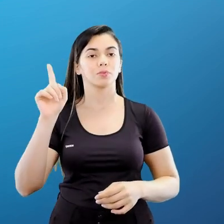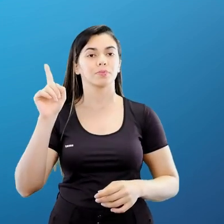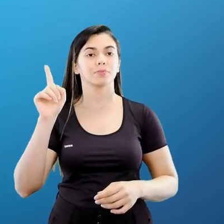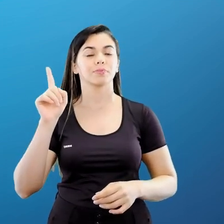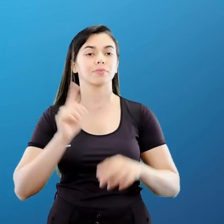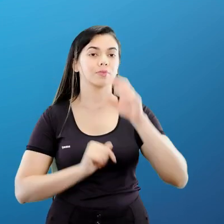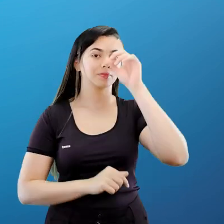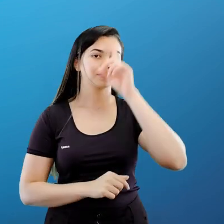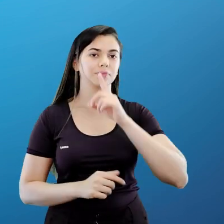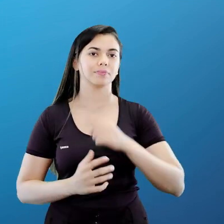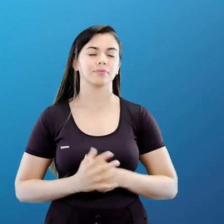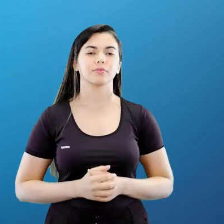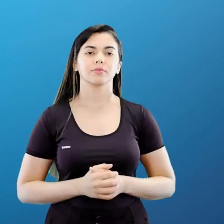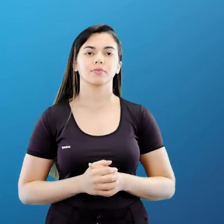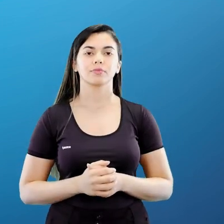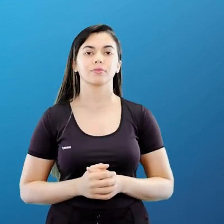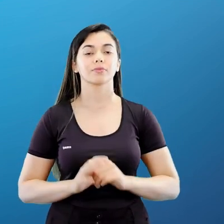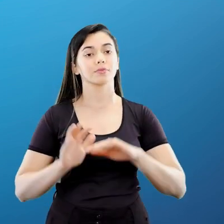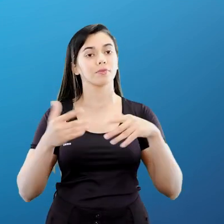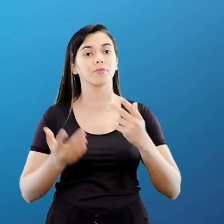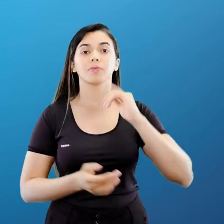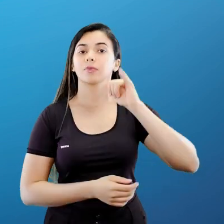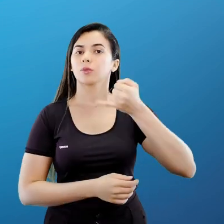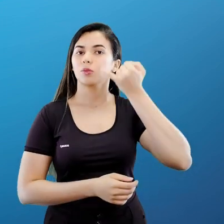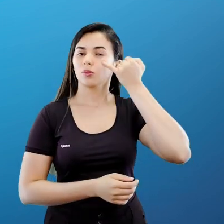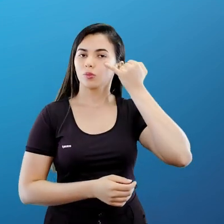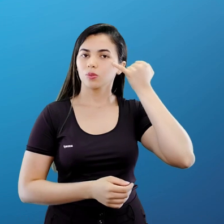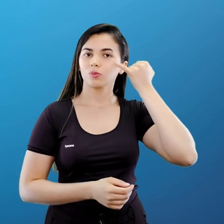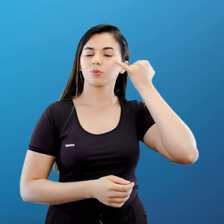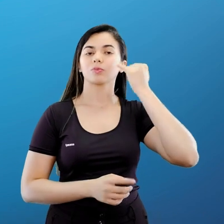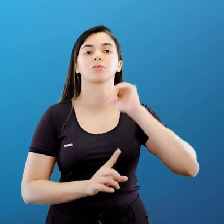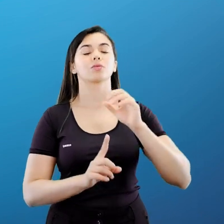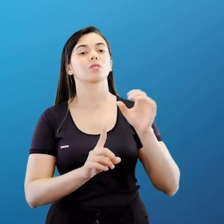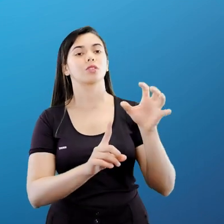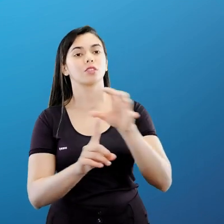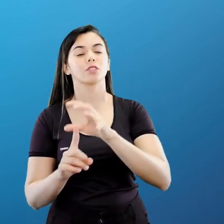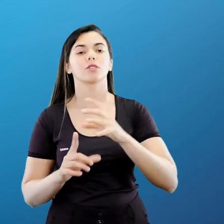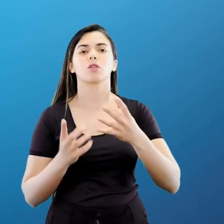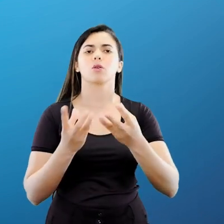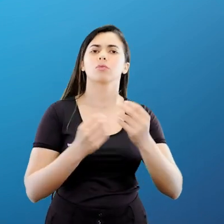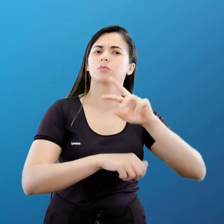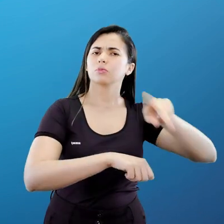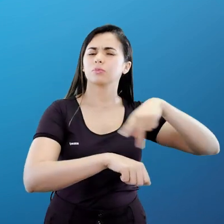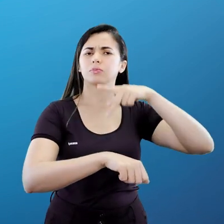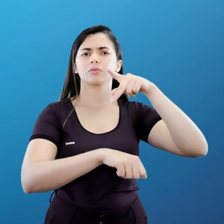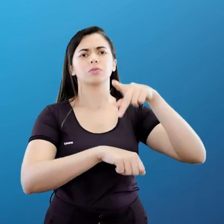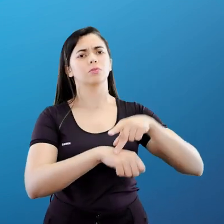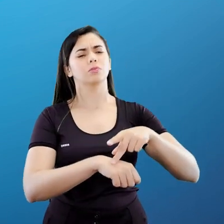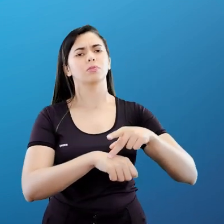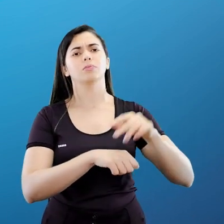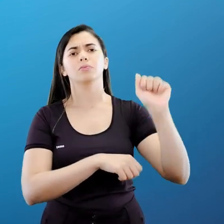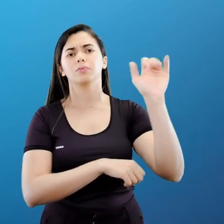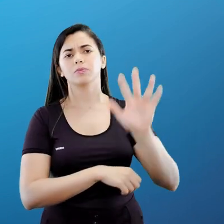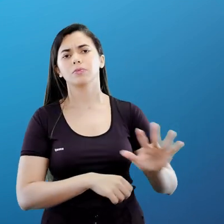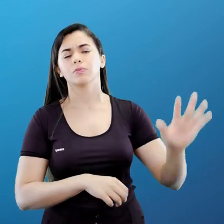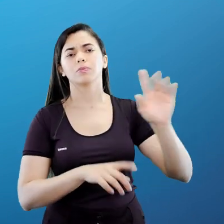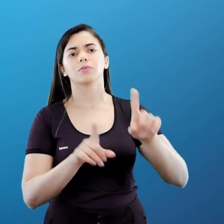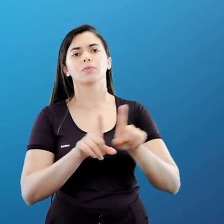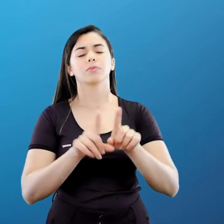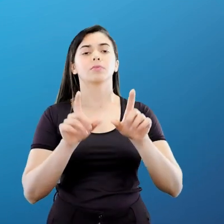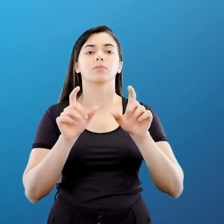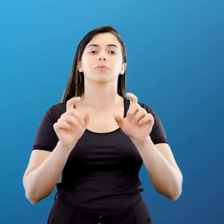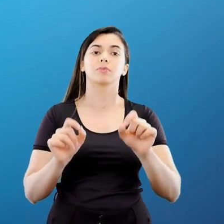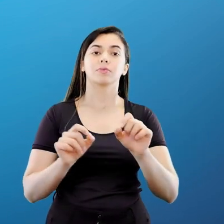cor amarelo. Então, o Japão vai influenciar muito os países no Sudeste Asiático, na Ásia e na